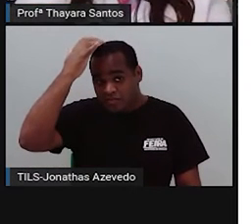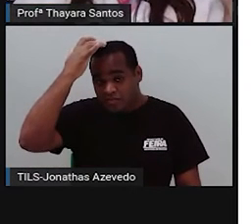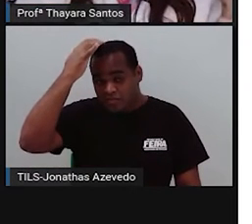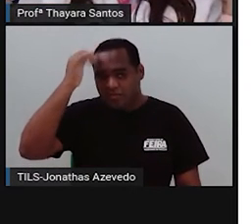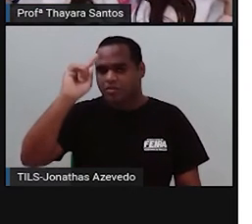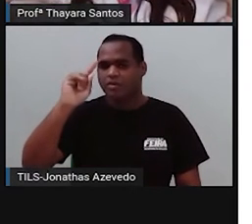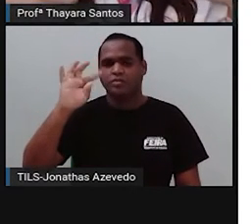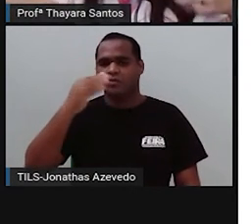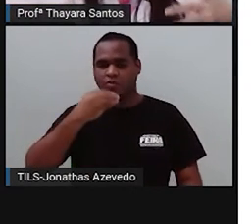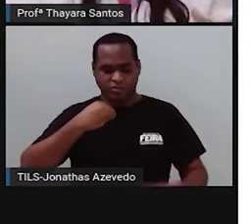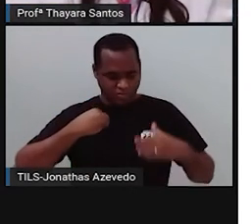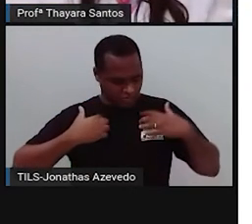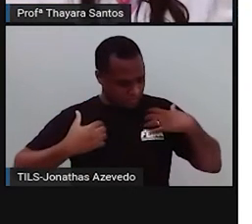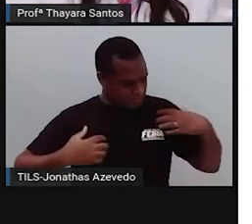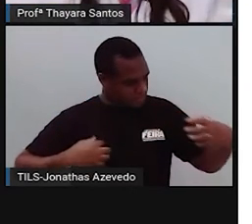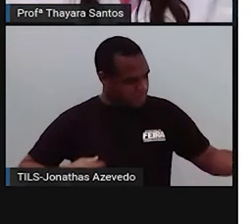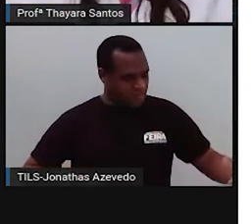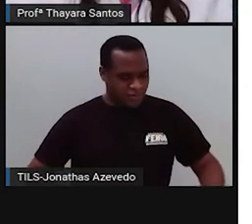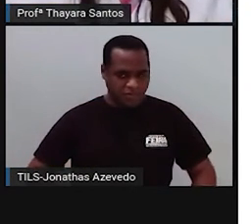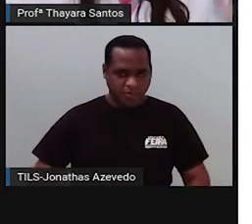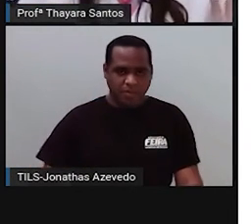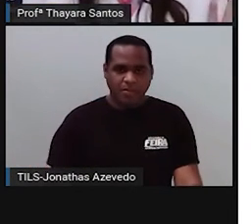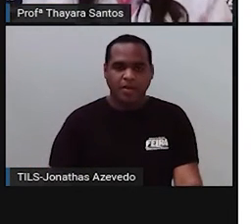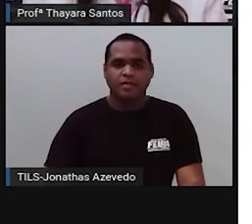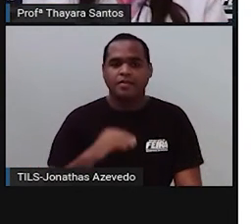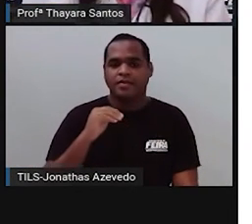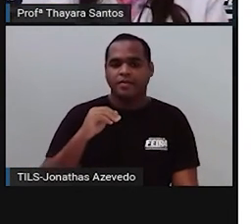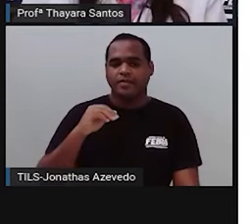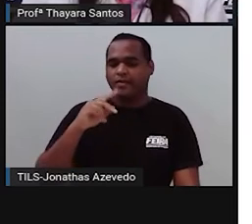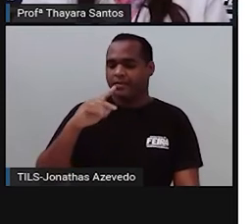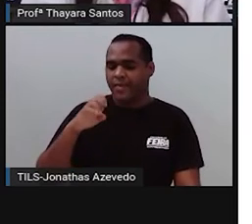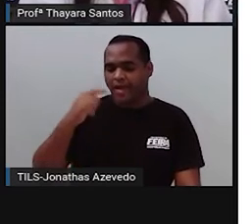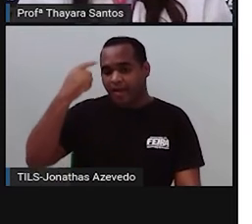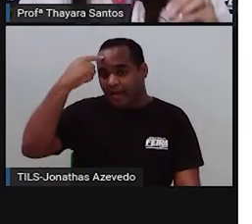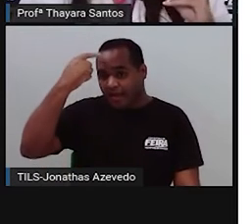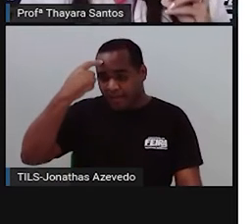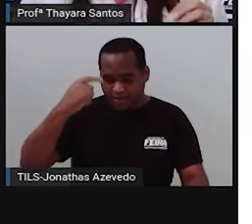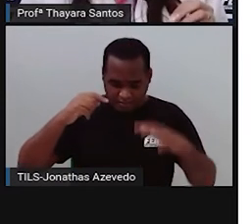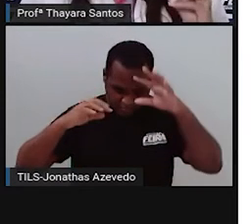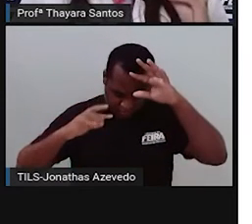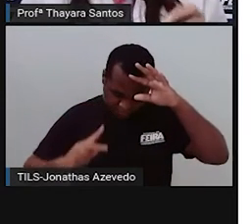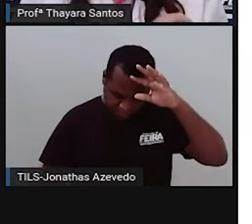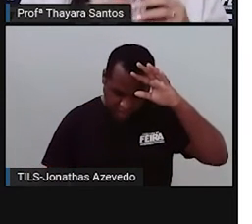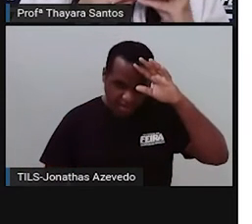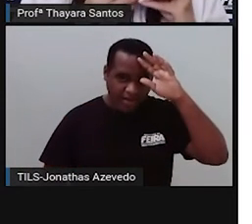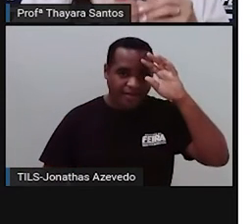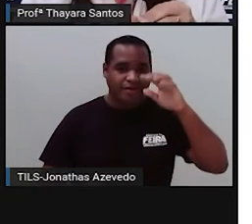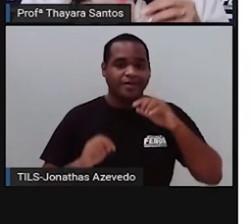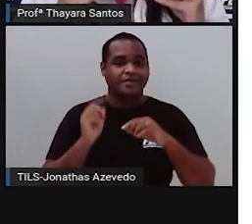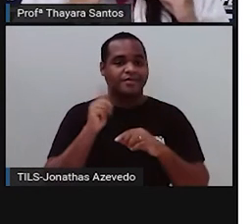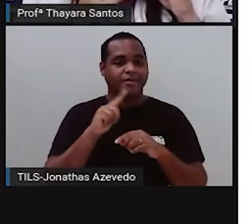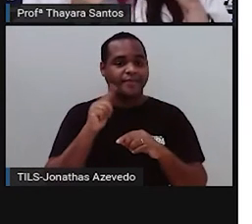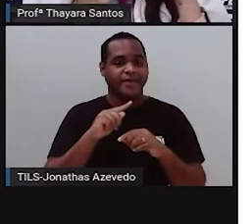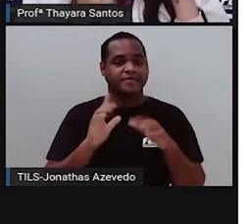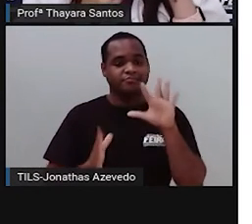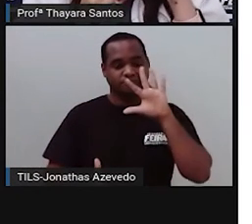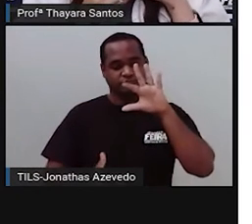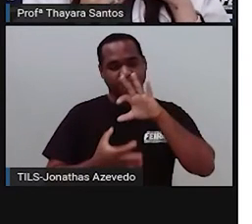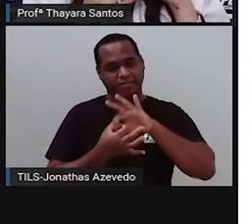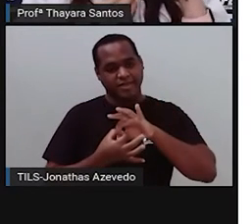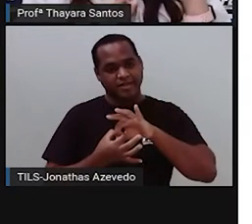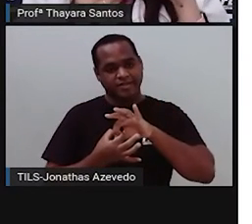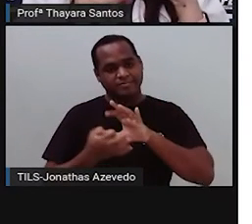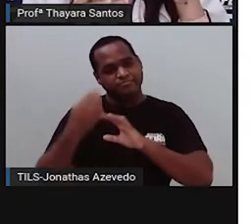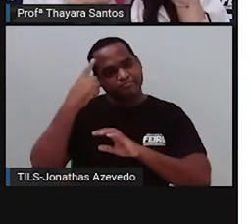neurônios são espalhados pelo nosso corpo inteiro, até a ponta do pé a gente tem neurônio. E esses neurônios se organizam em feixes, eles estão ali, ó, um